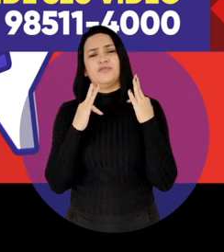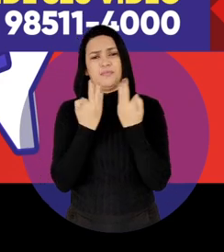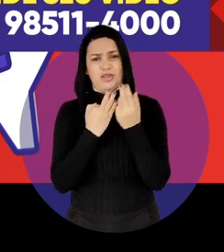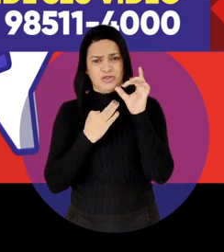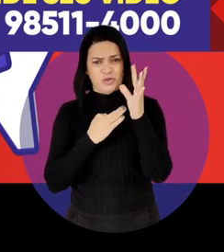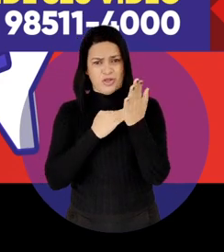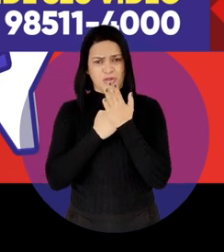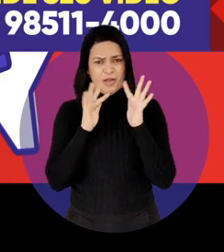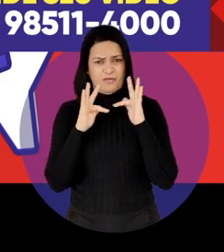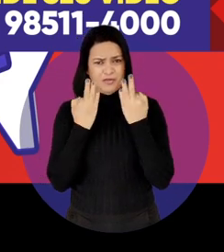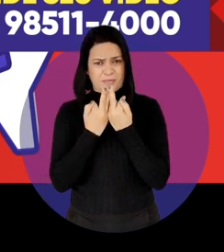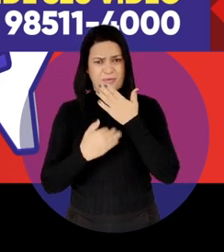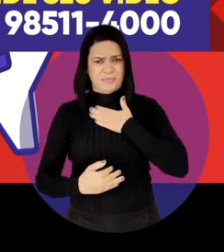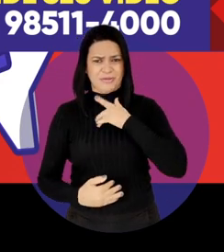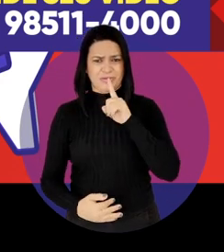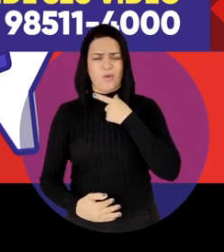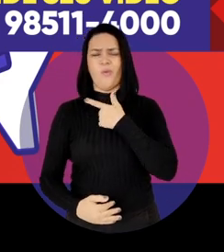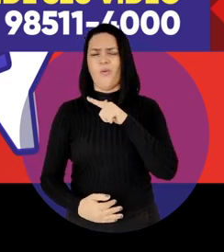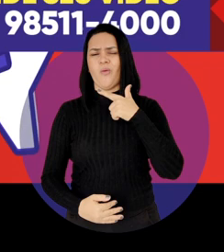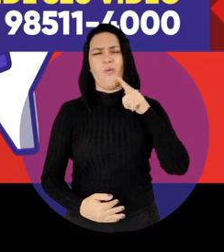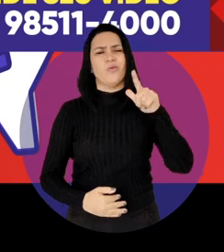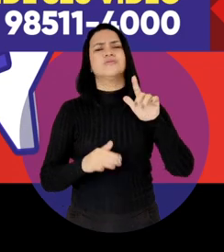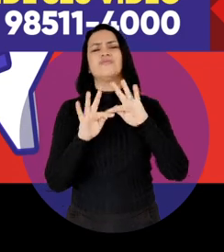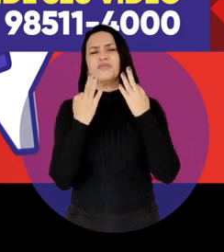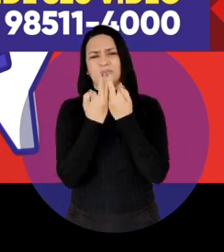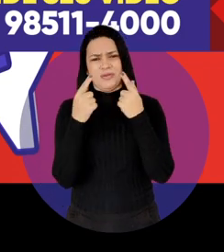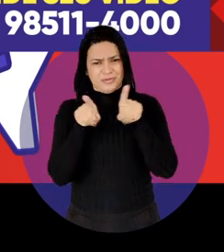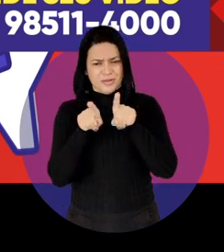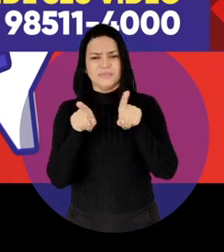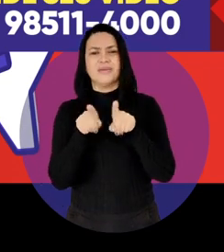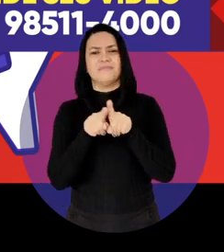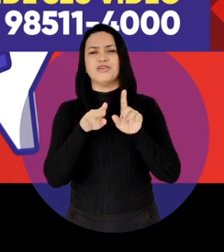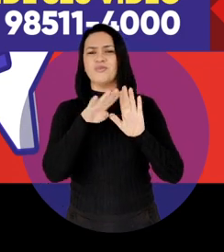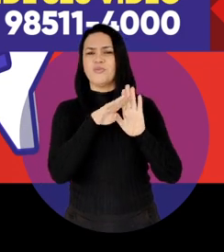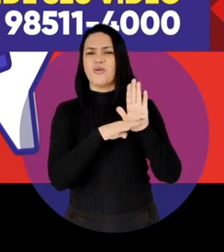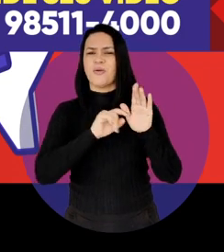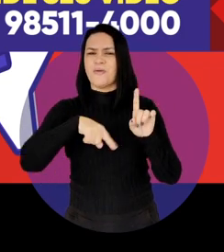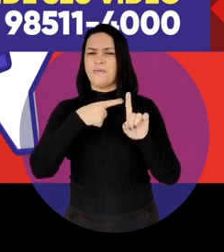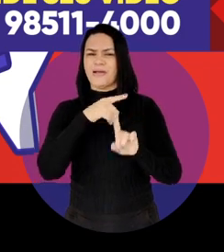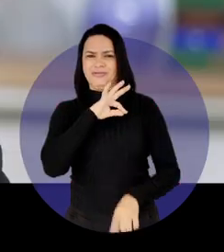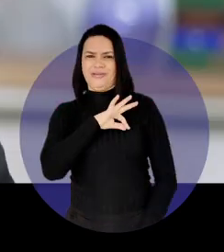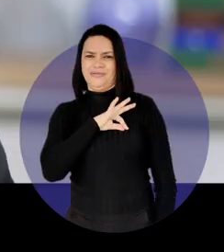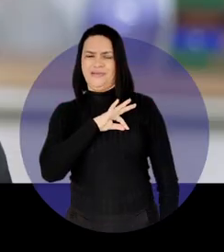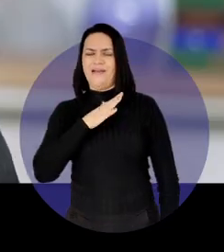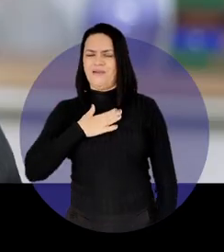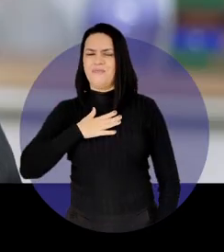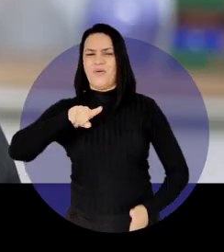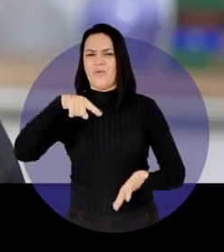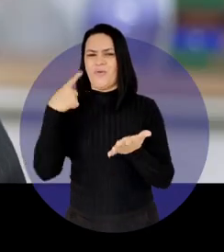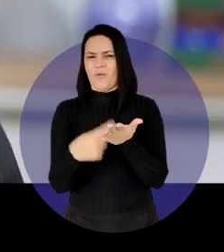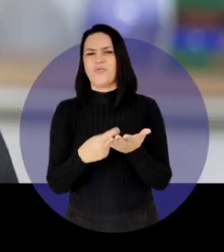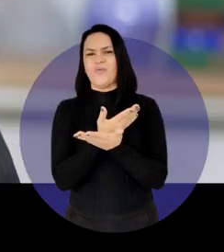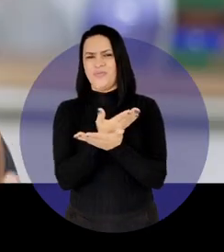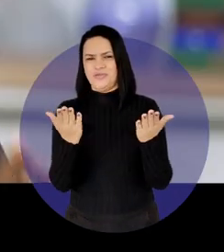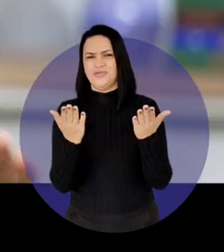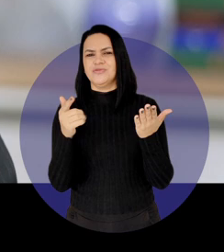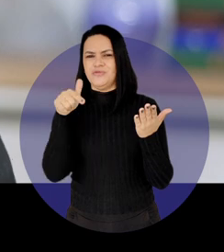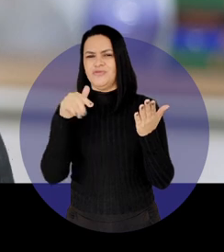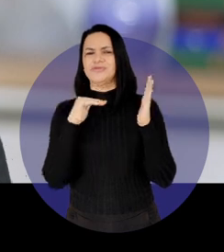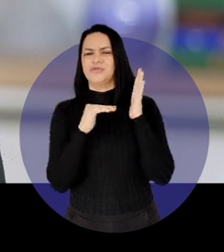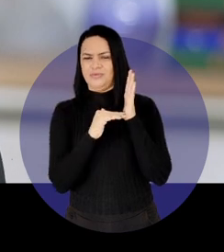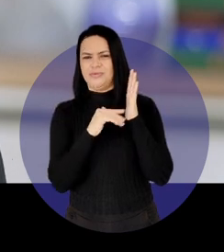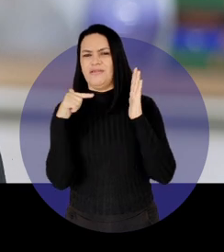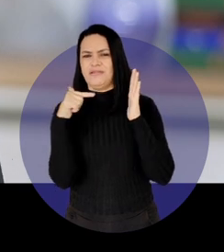famílias. Não só a mim, mas como outras famílias que foram contempladas pelo programa Mais Renda. Esse é o meu compromisso com